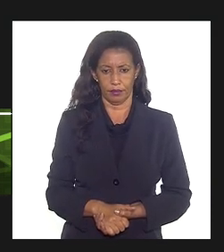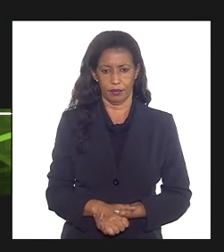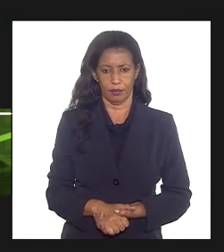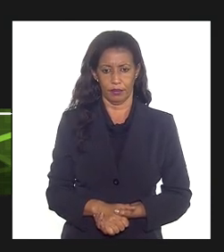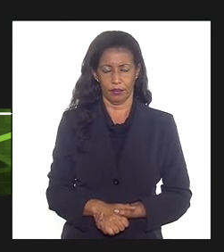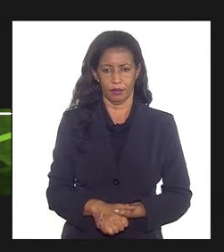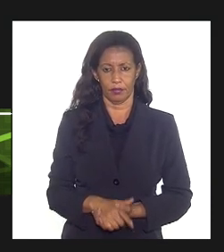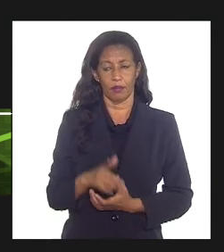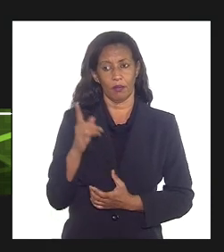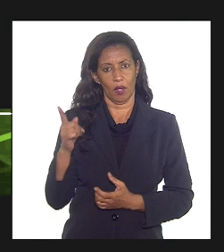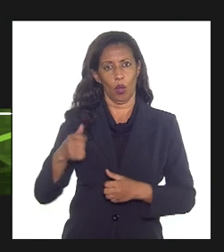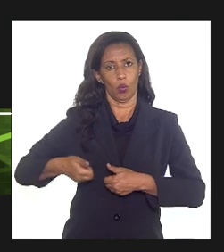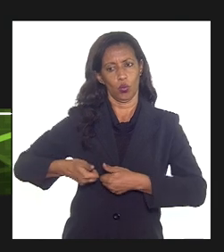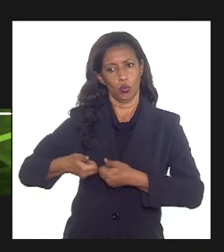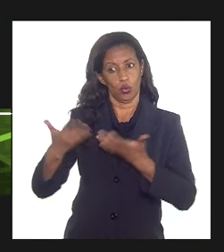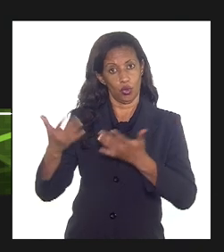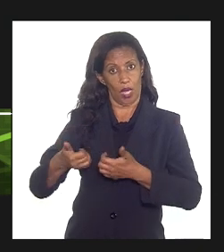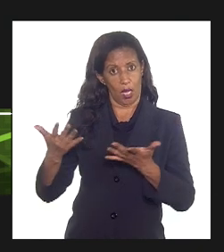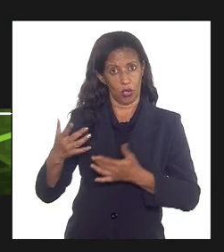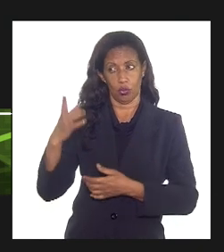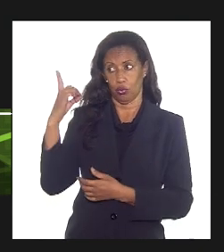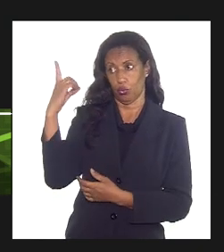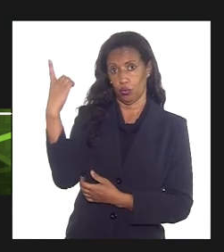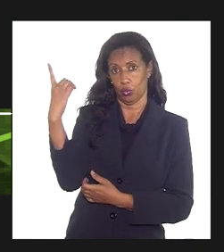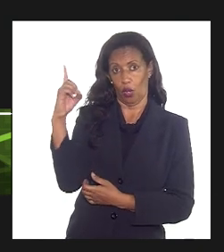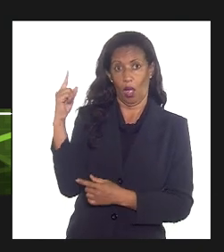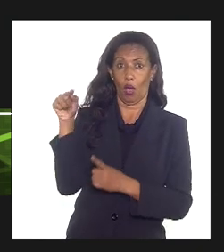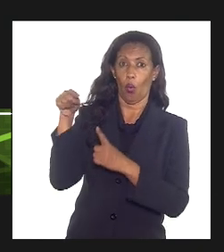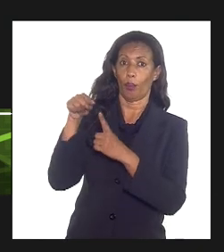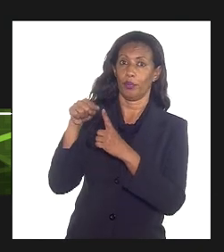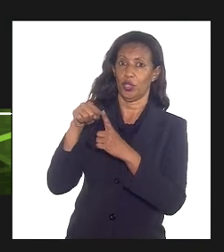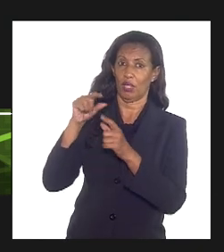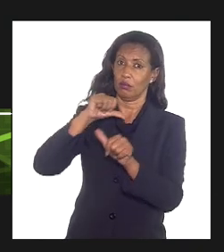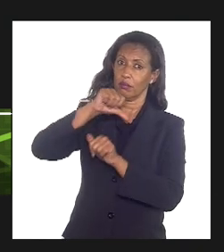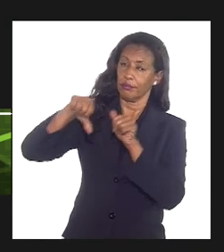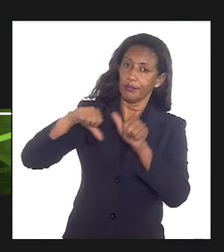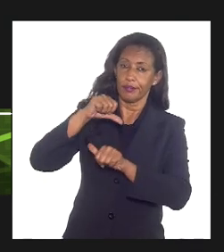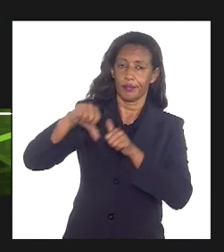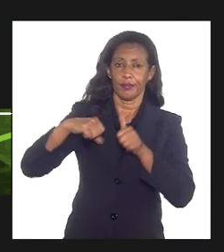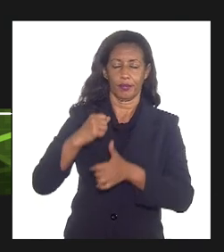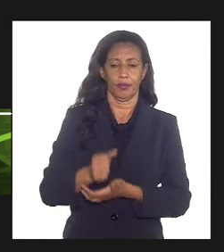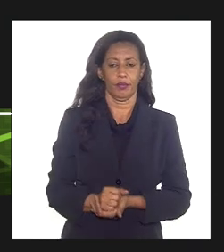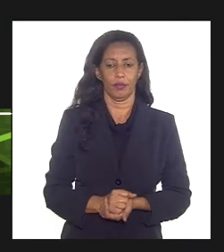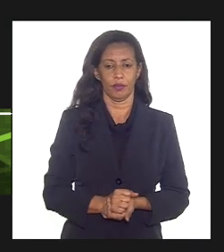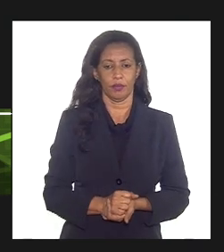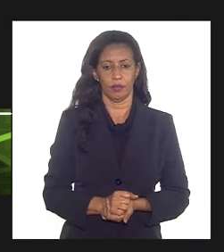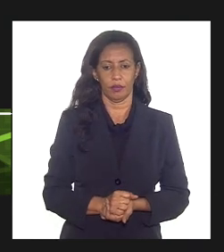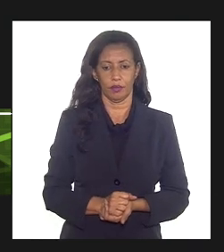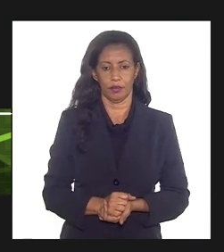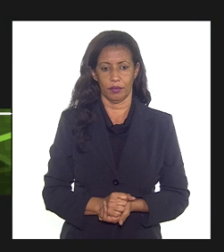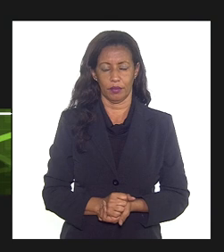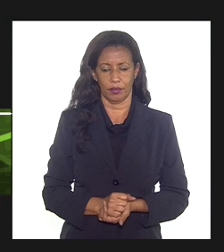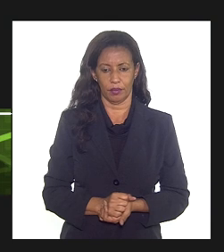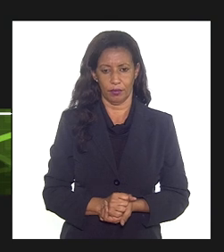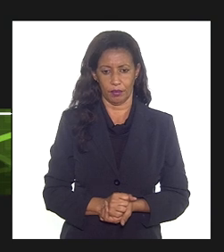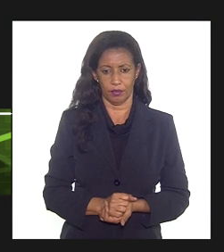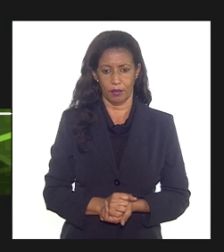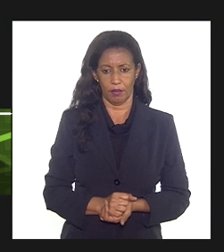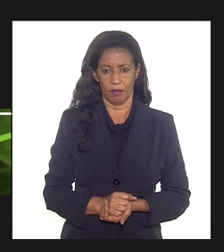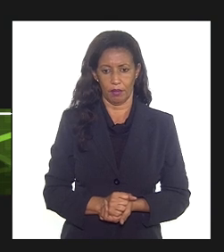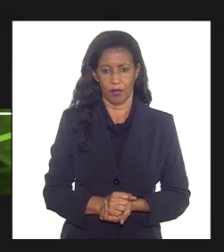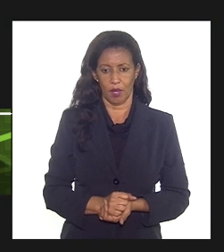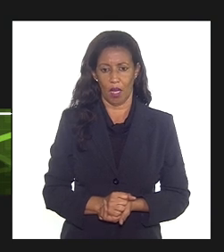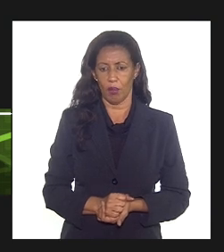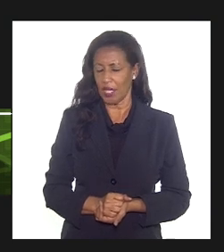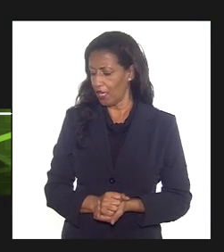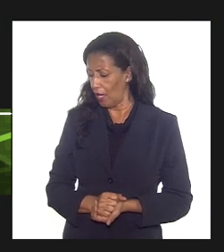as despesas dolarizadas, elas são objeto de conversão, não Agora, eu... Não, mas eu não sei, se